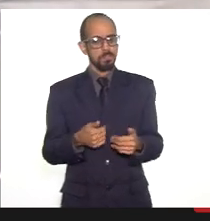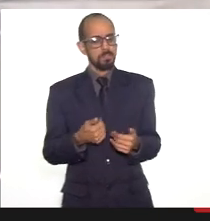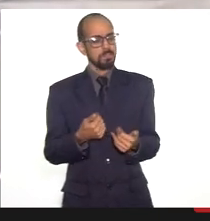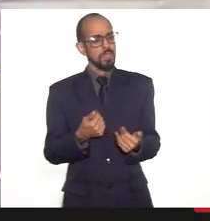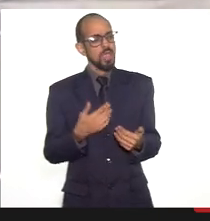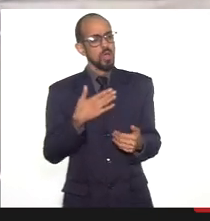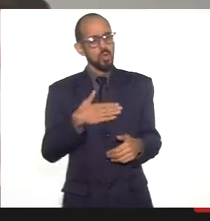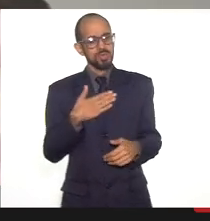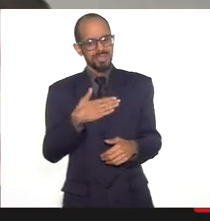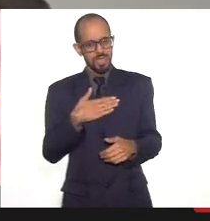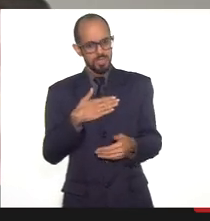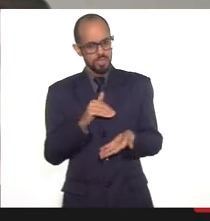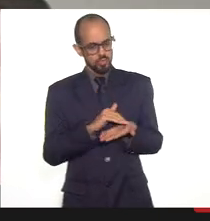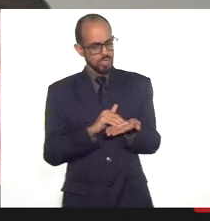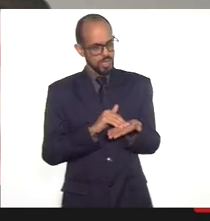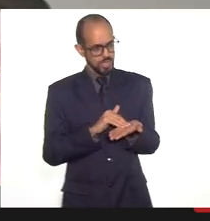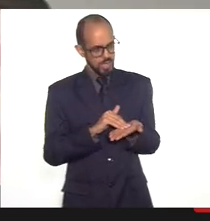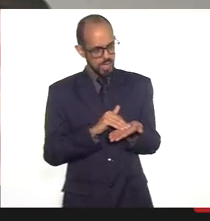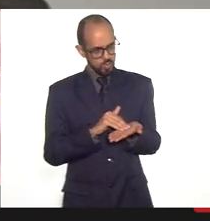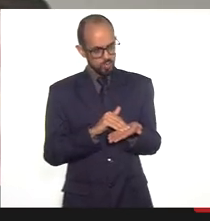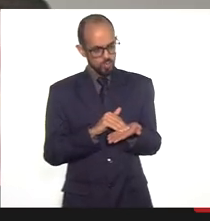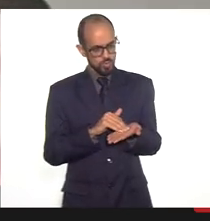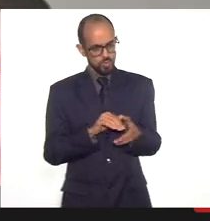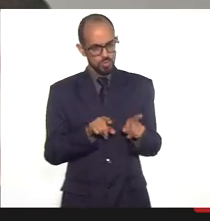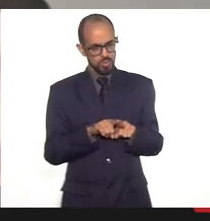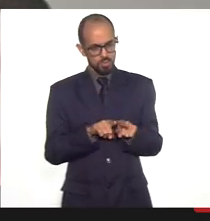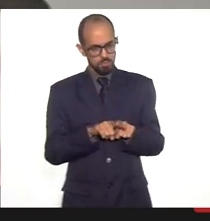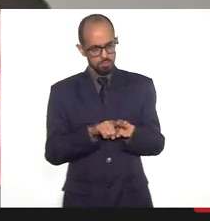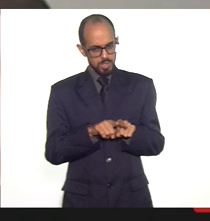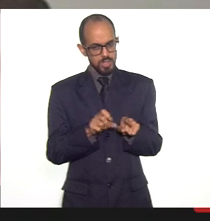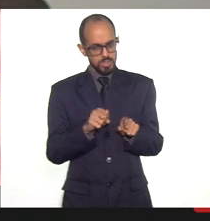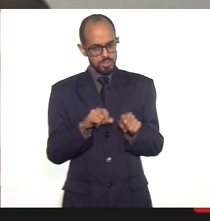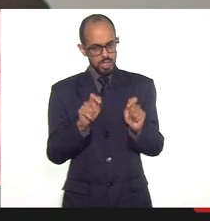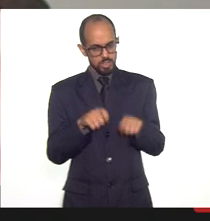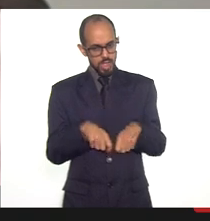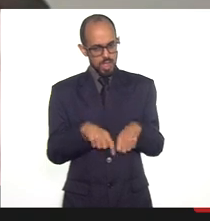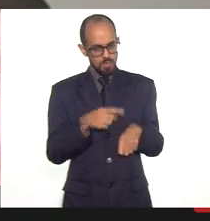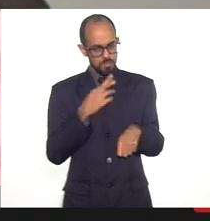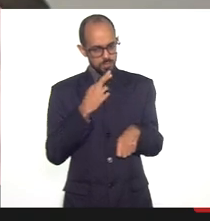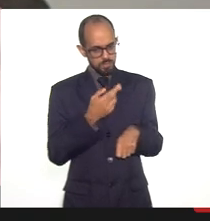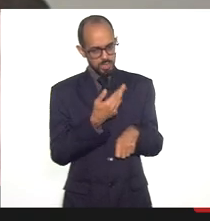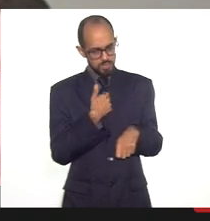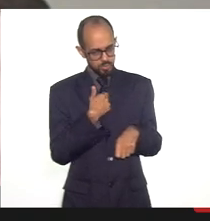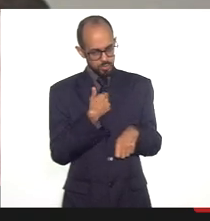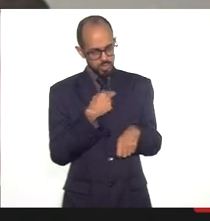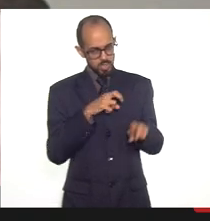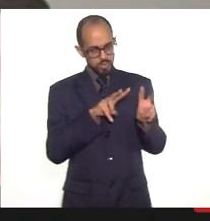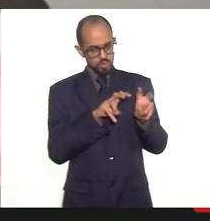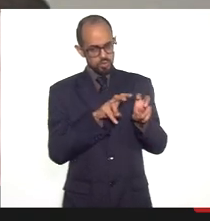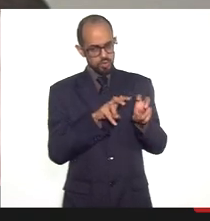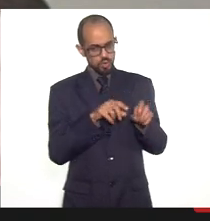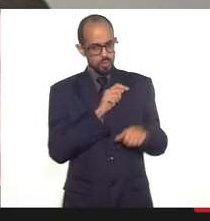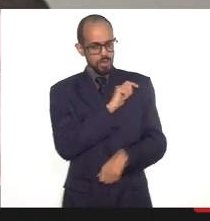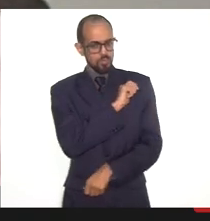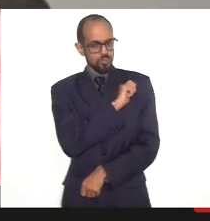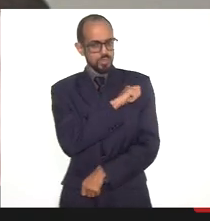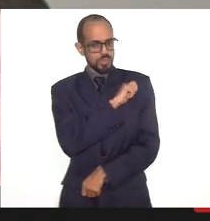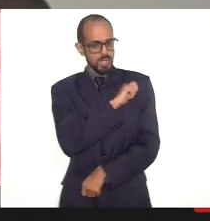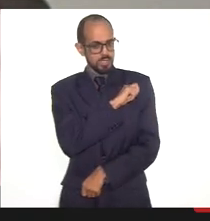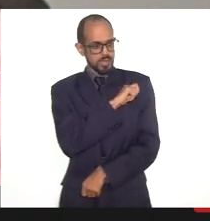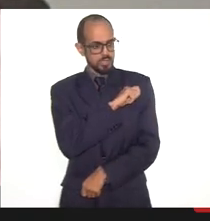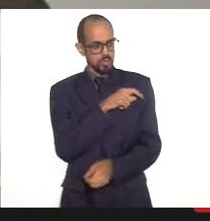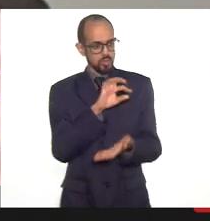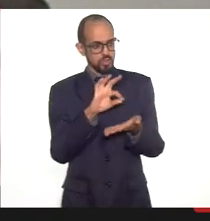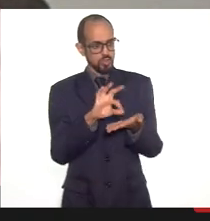Eu só gostaria que o secretário pudesse, se tivesse possibilidade de responder sobre a questão da fiscalização desses